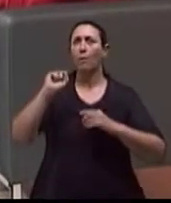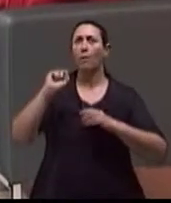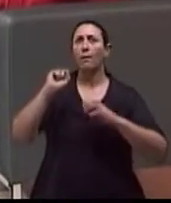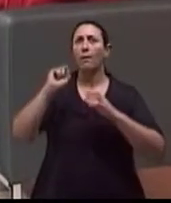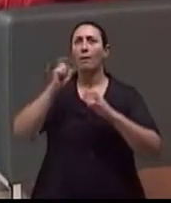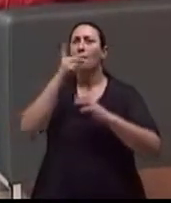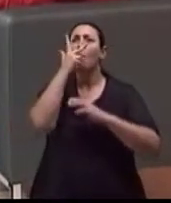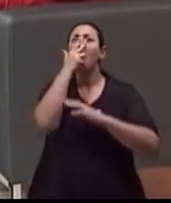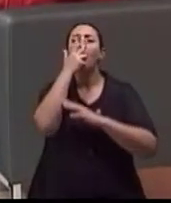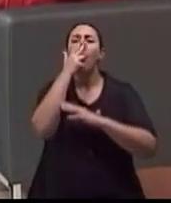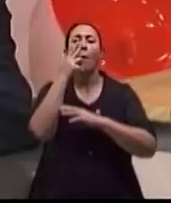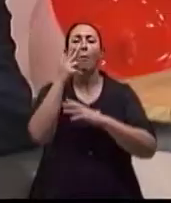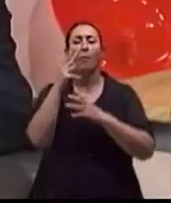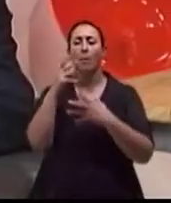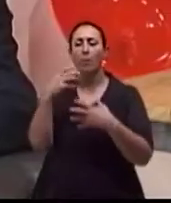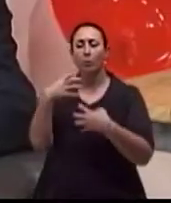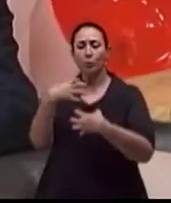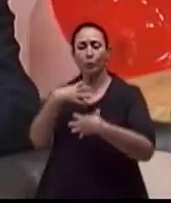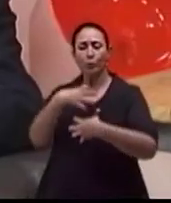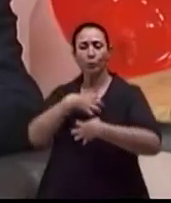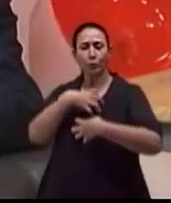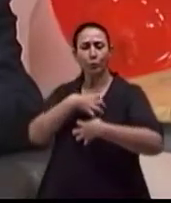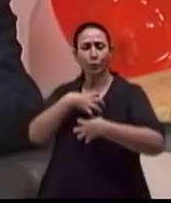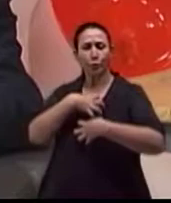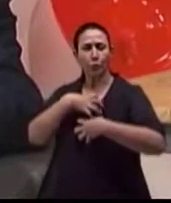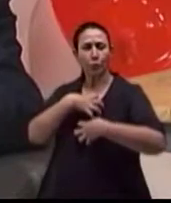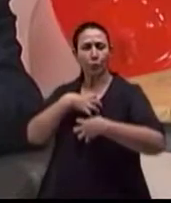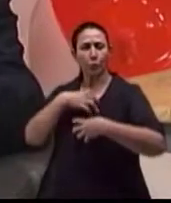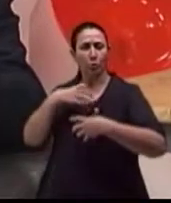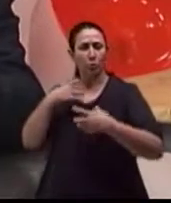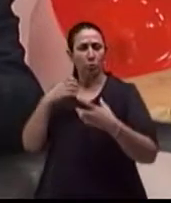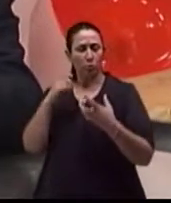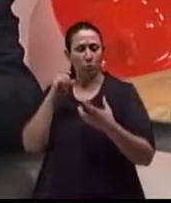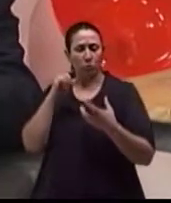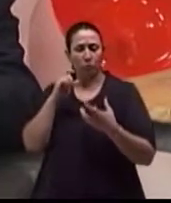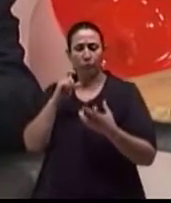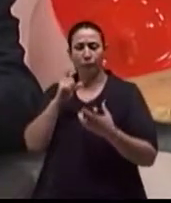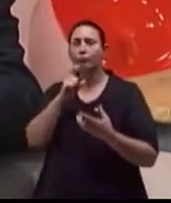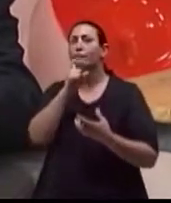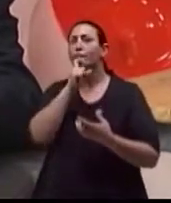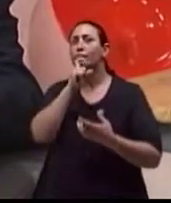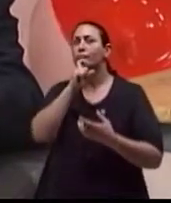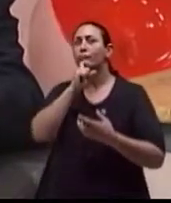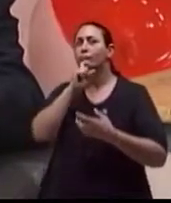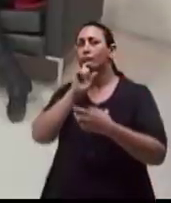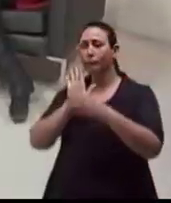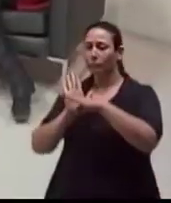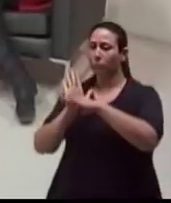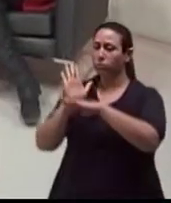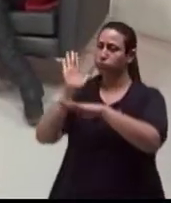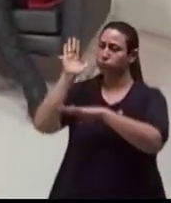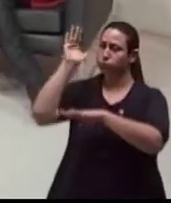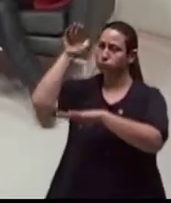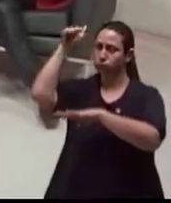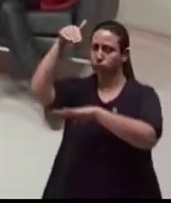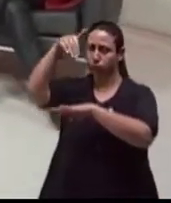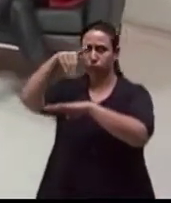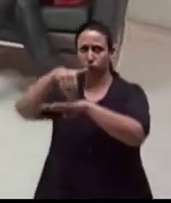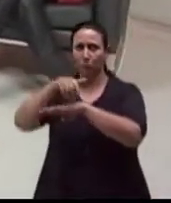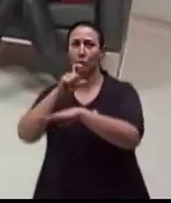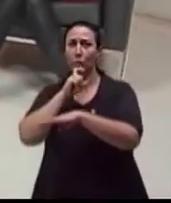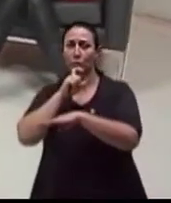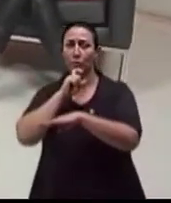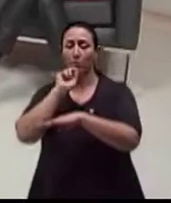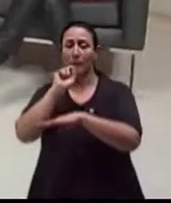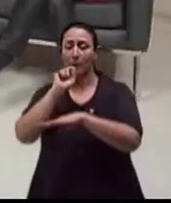costumo conversar com as pessoas que me procuram, pois, porque o iceberg, ele mostra um pequeno gelo em cima da